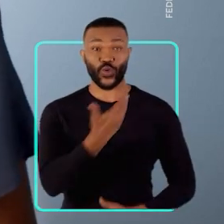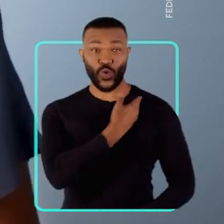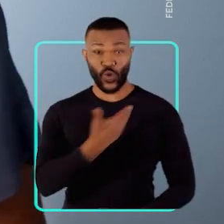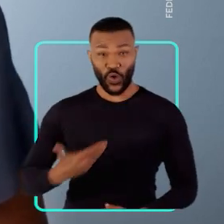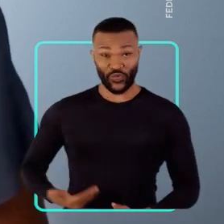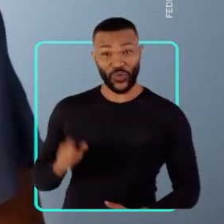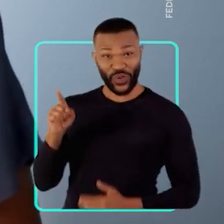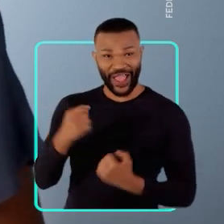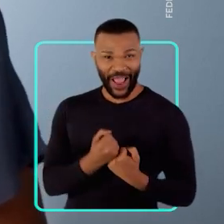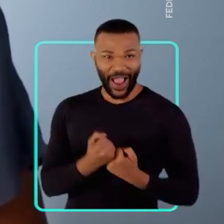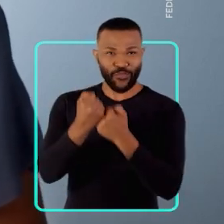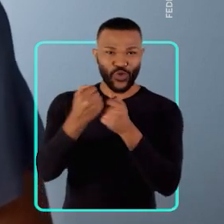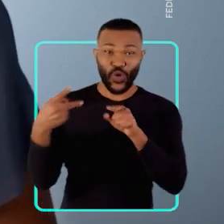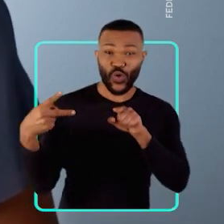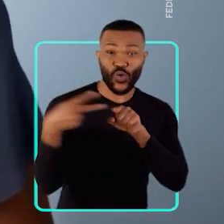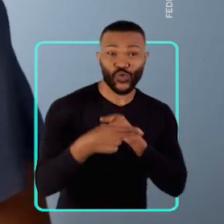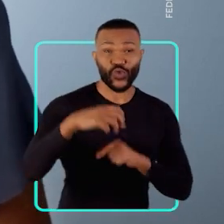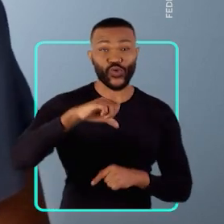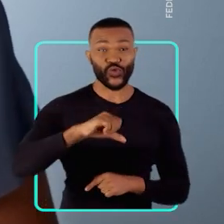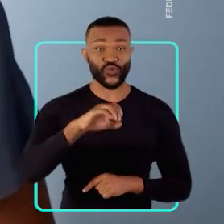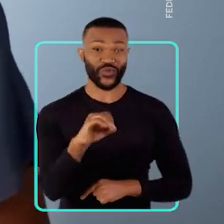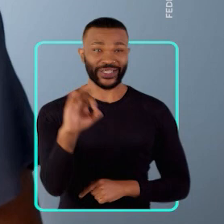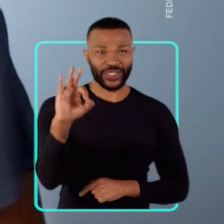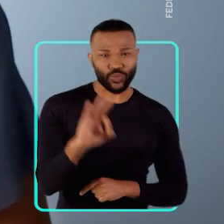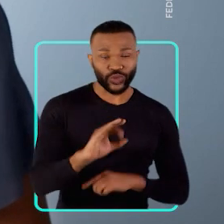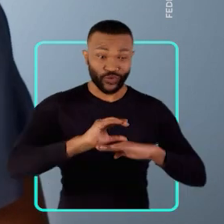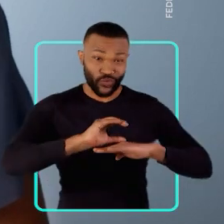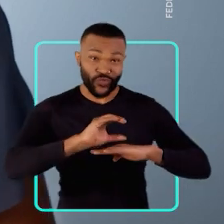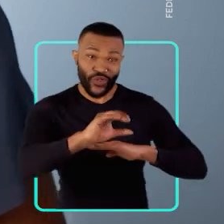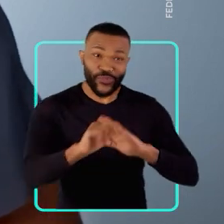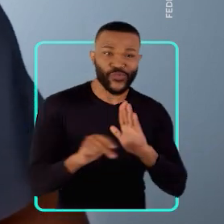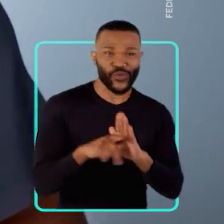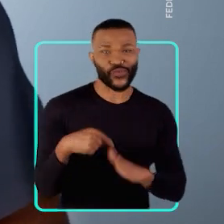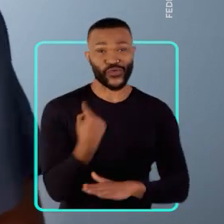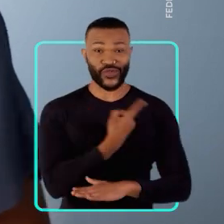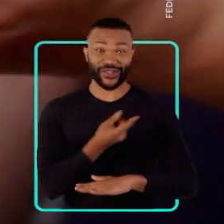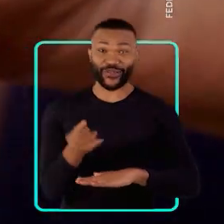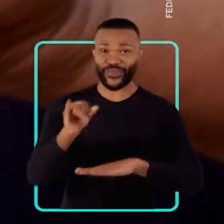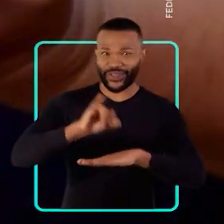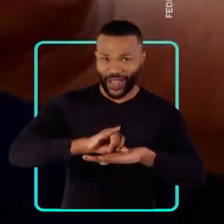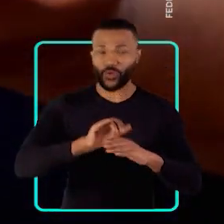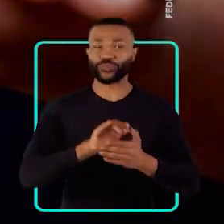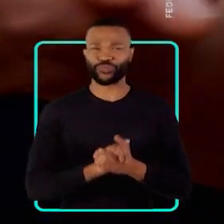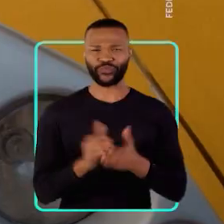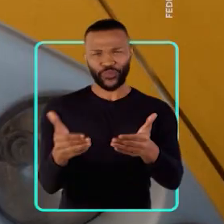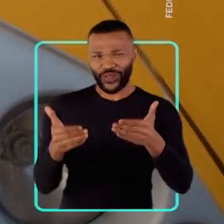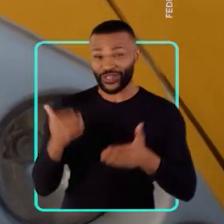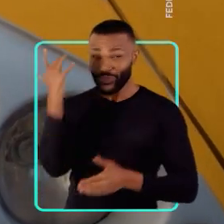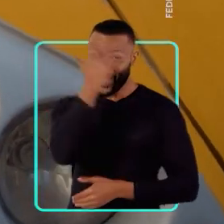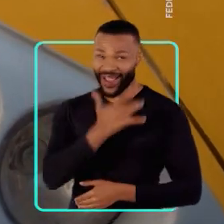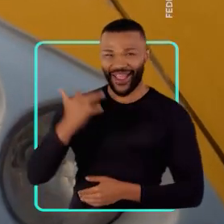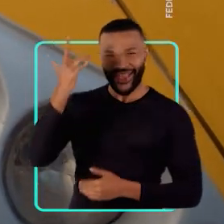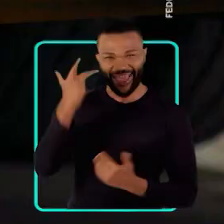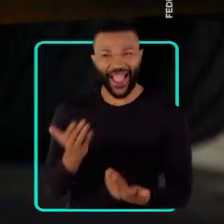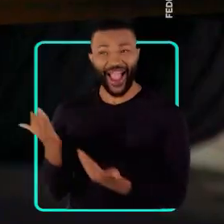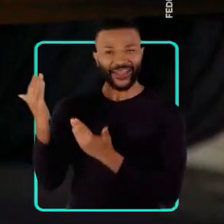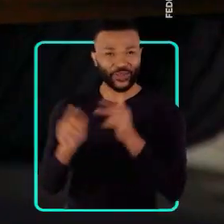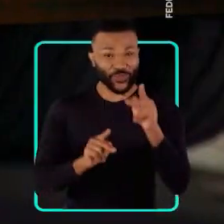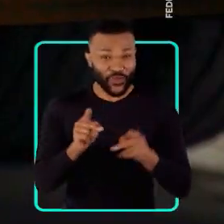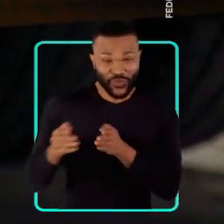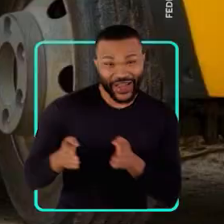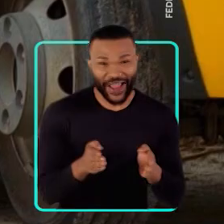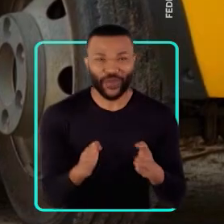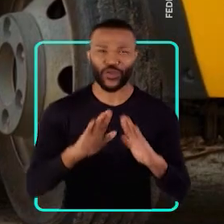E o governo que ele apoia cortou 90% das verbas para a nossa capital. O ministro Haddad trouxe para os